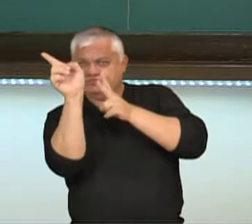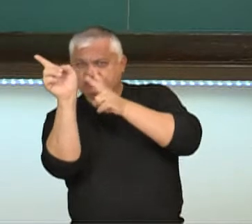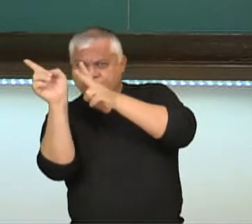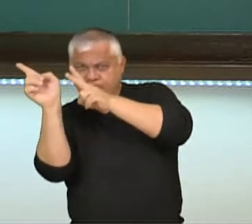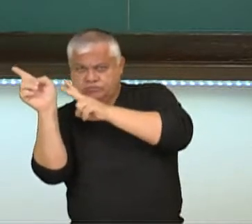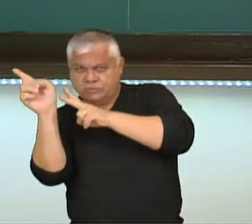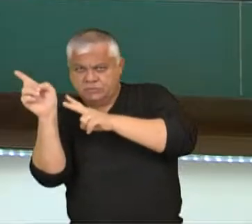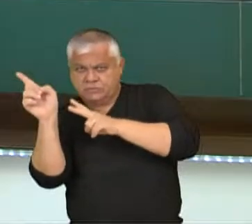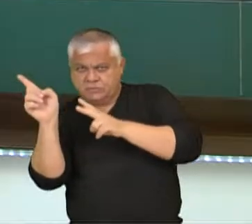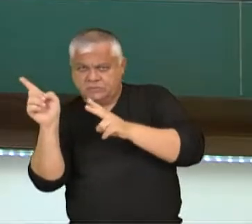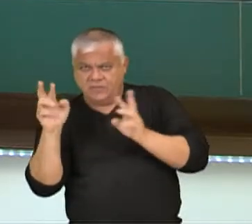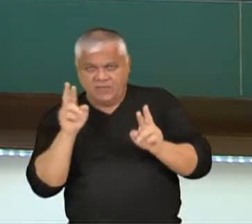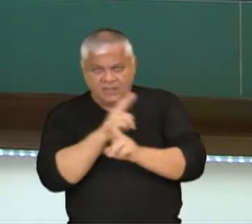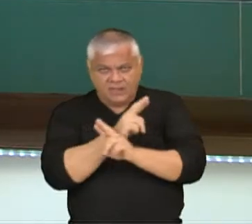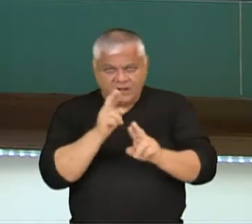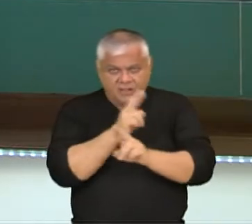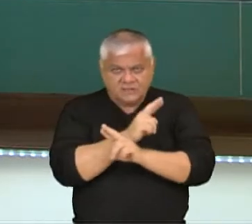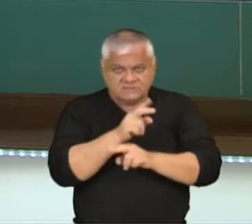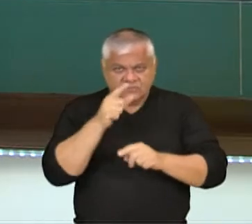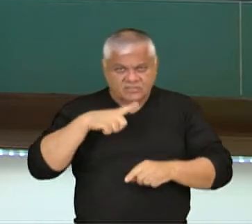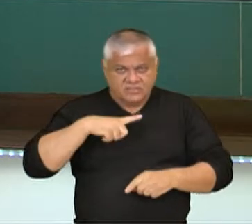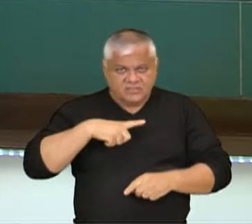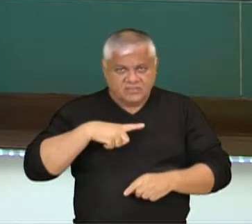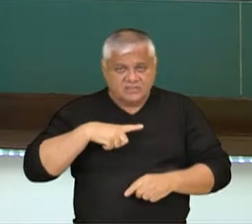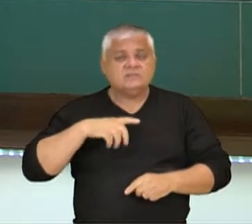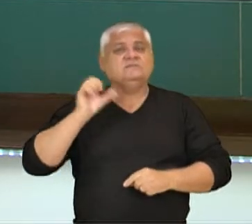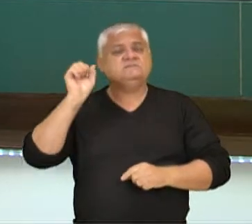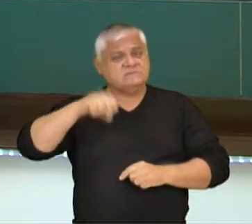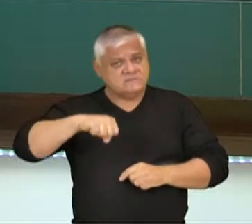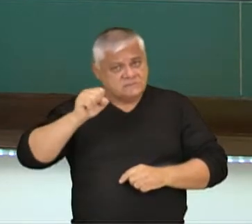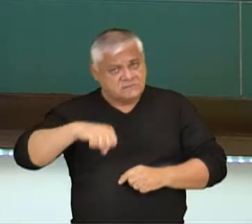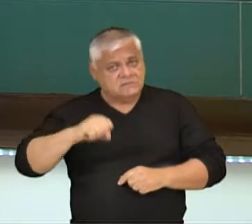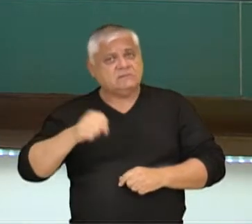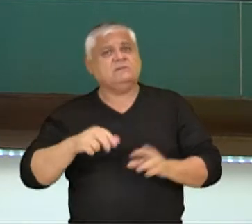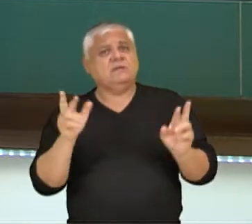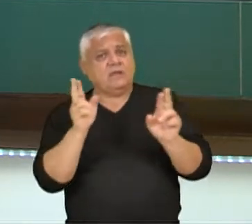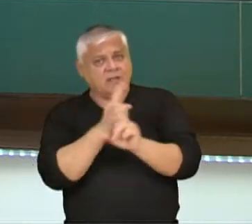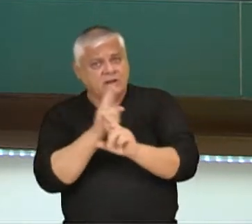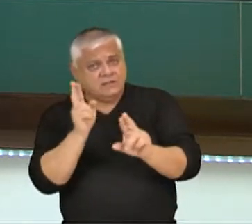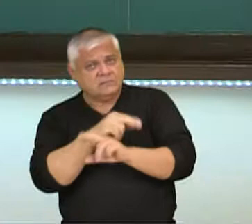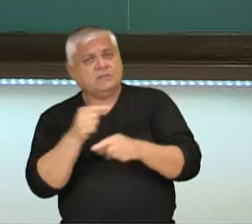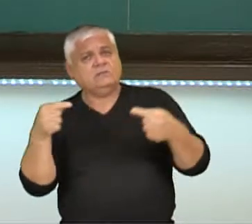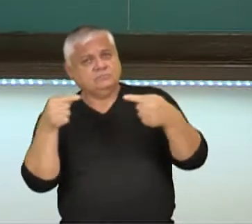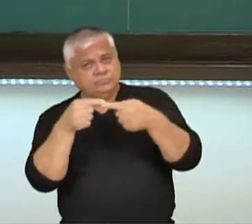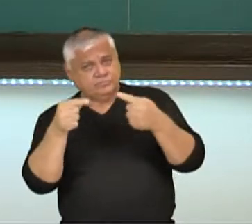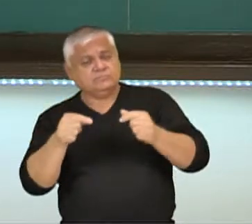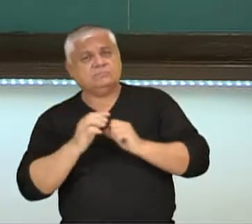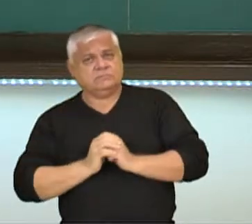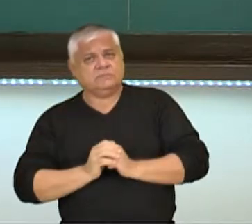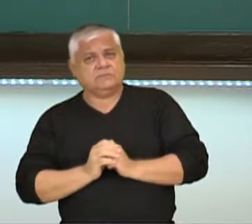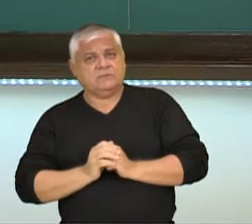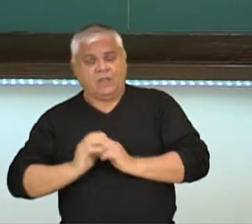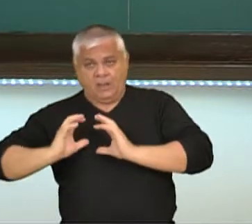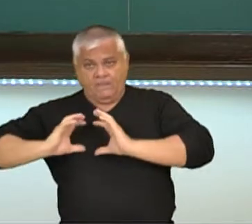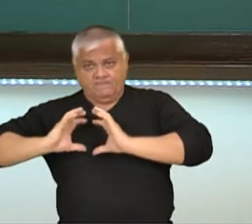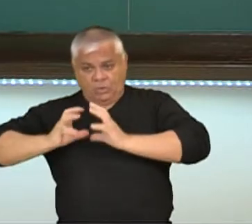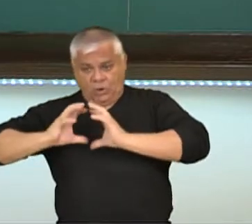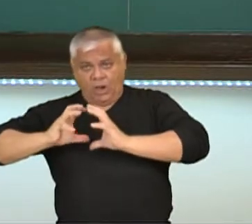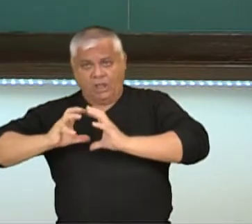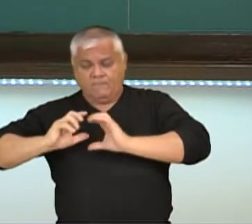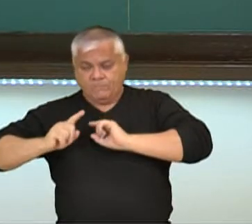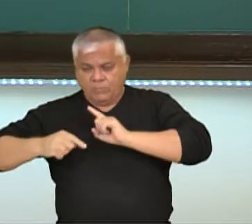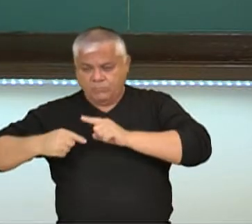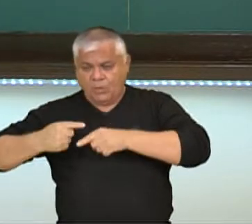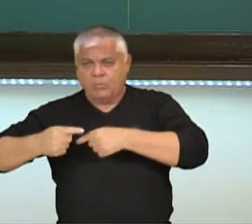exemplos? A resposta é sim, existe uma relação. Você sabe que a bola para